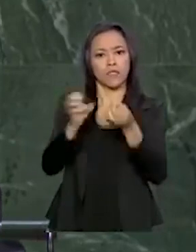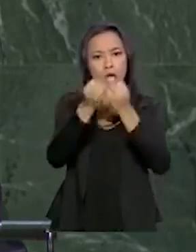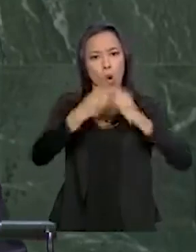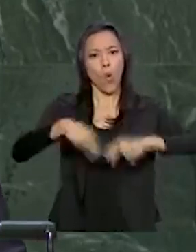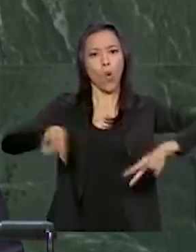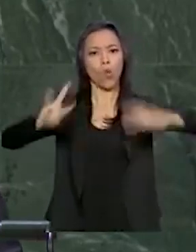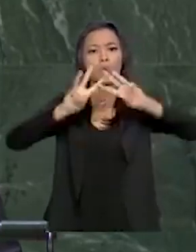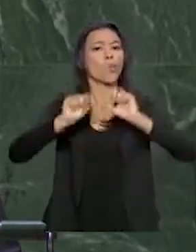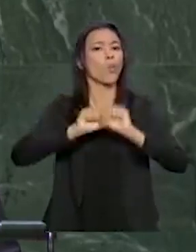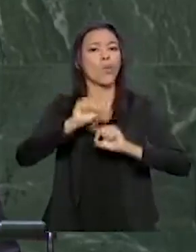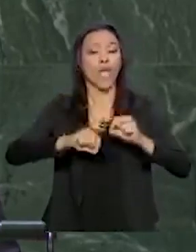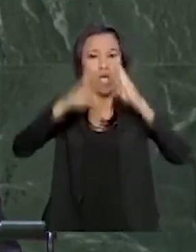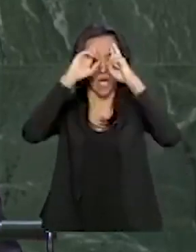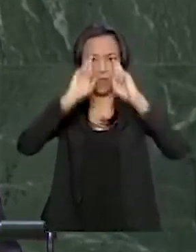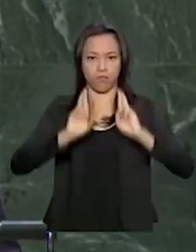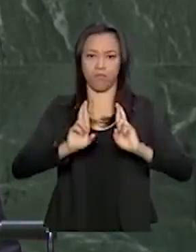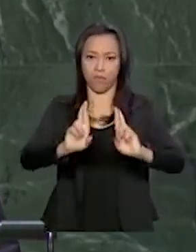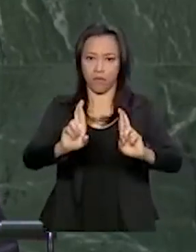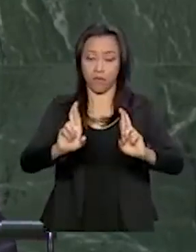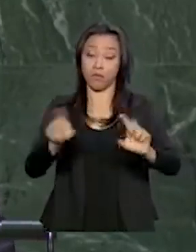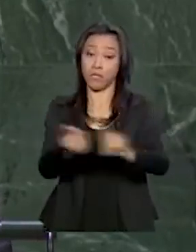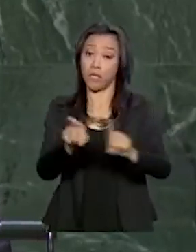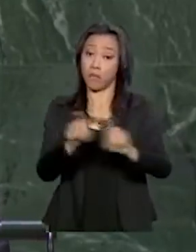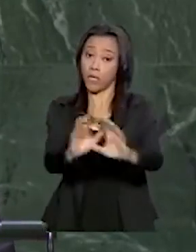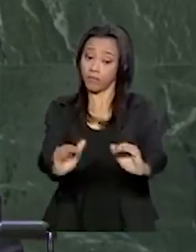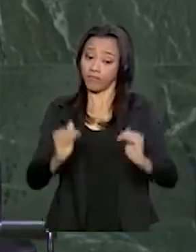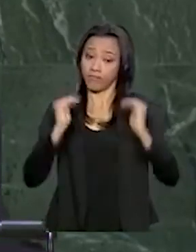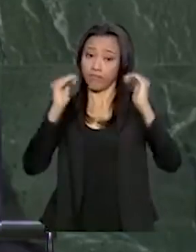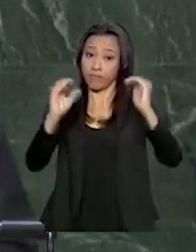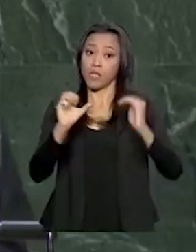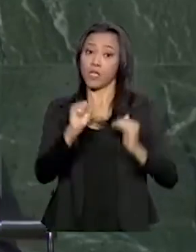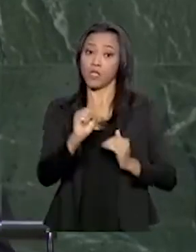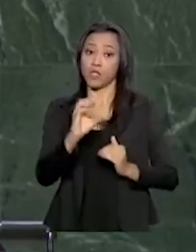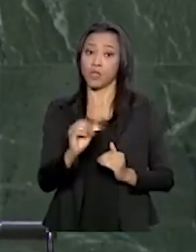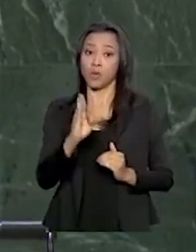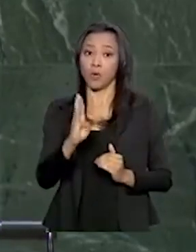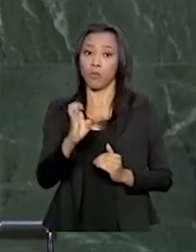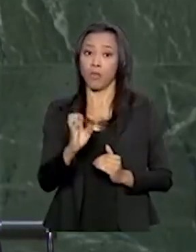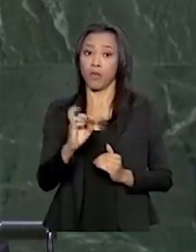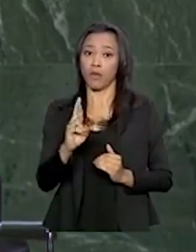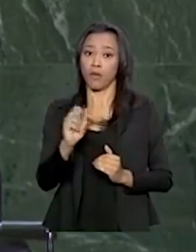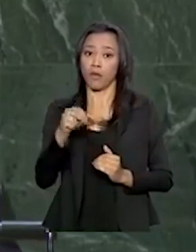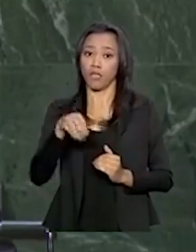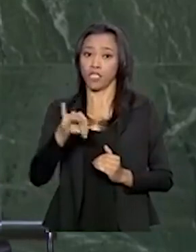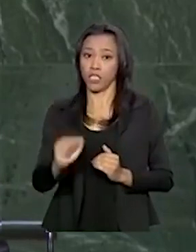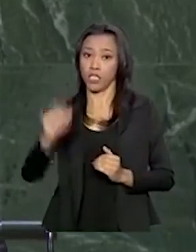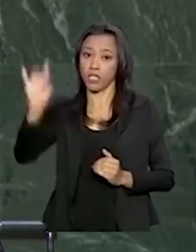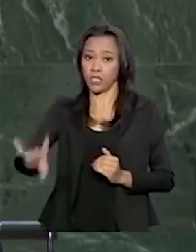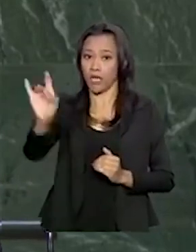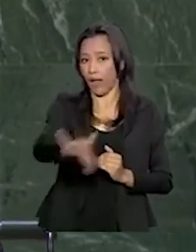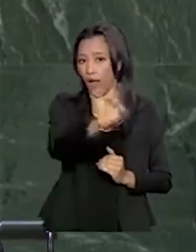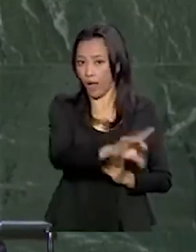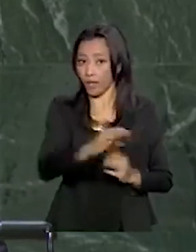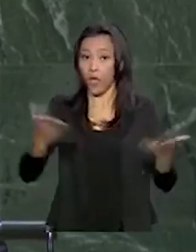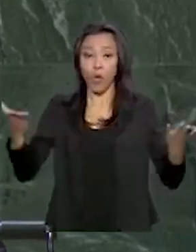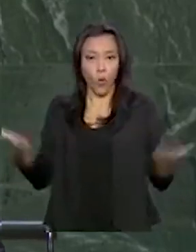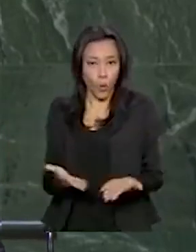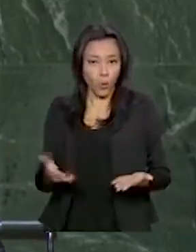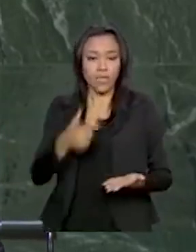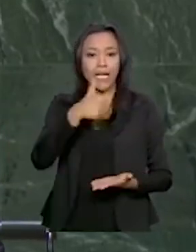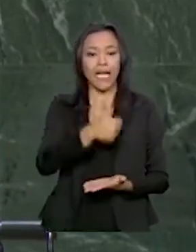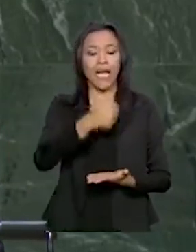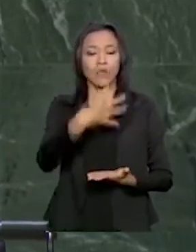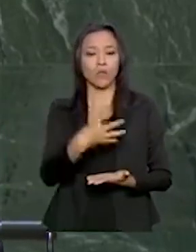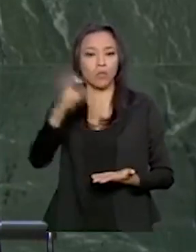à liberdade e à soberania de cada um de nós. Hoje, 14% do